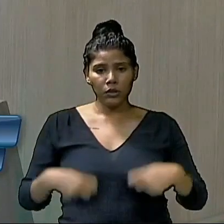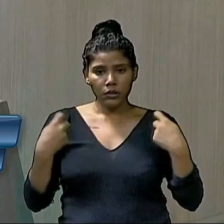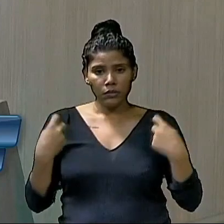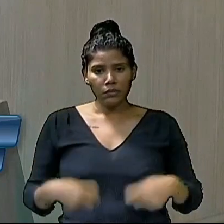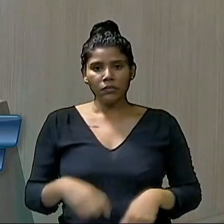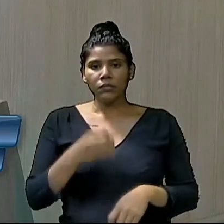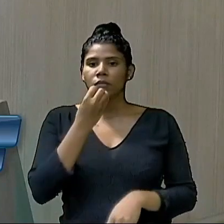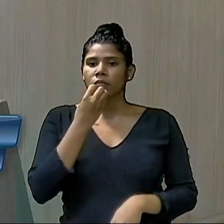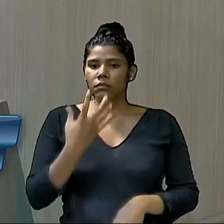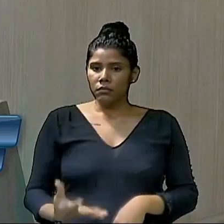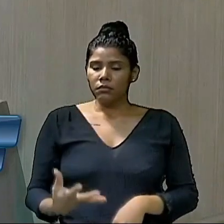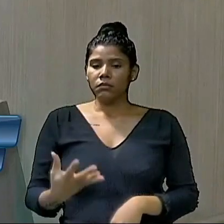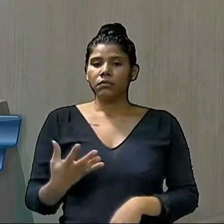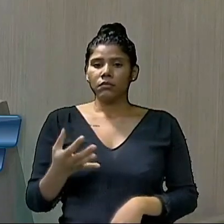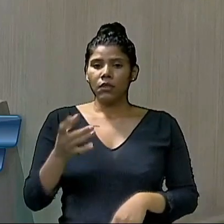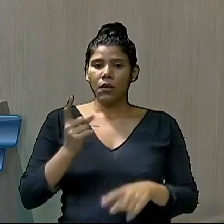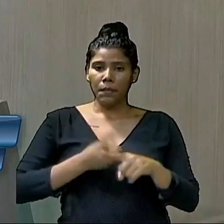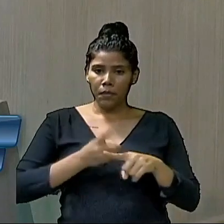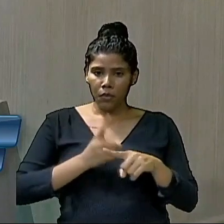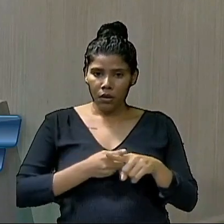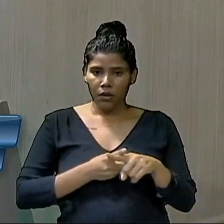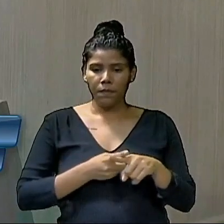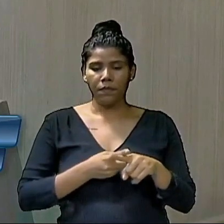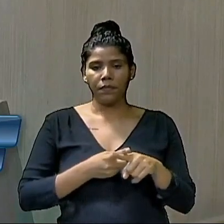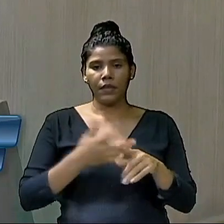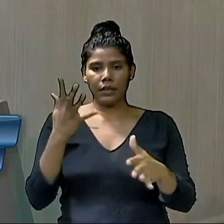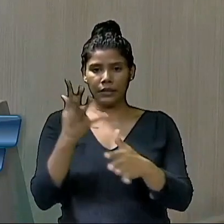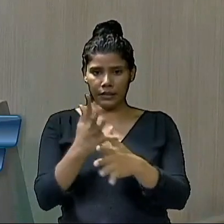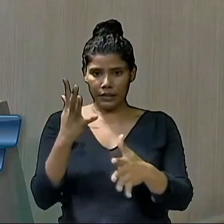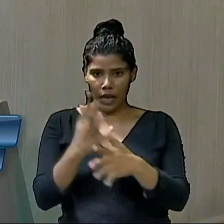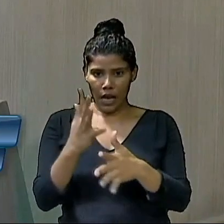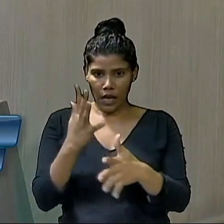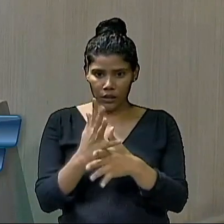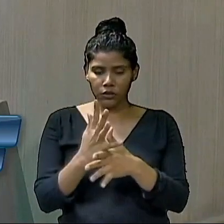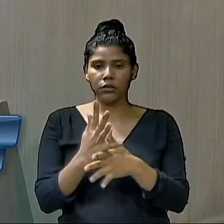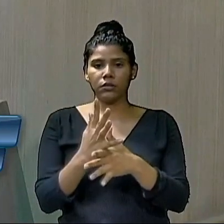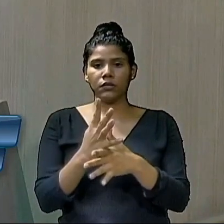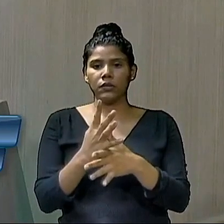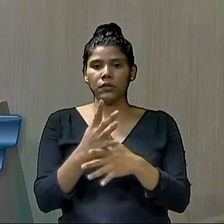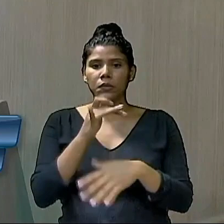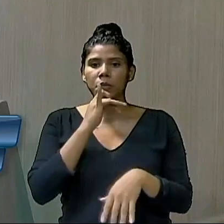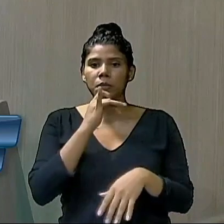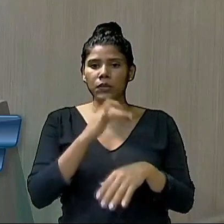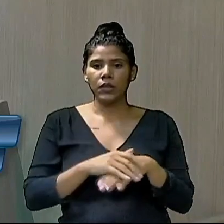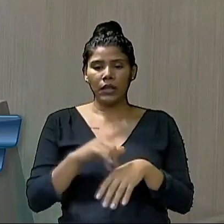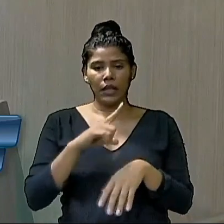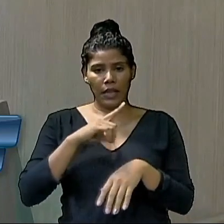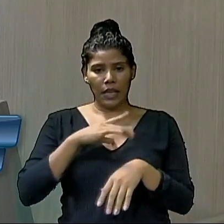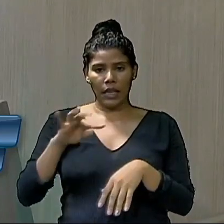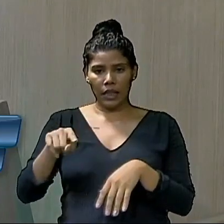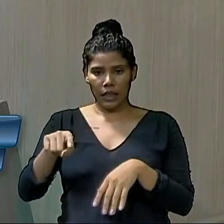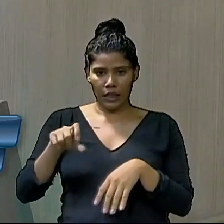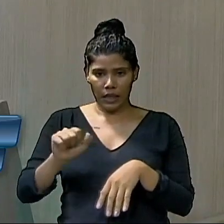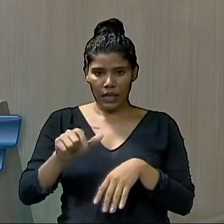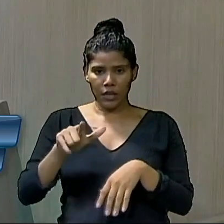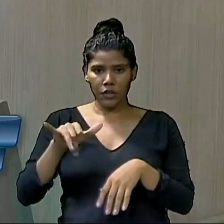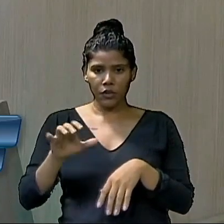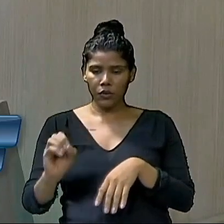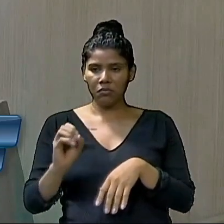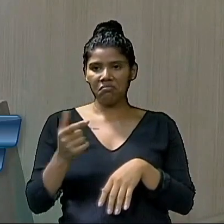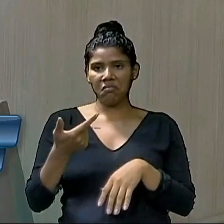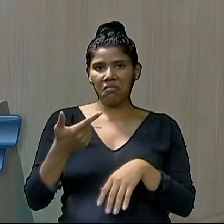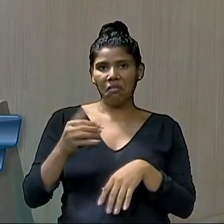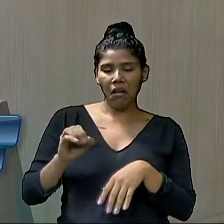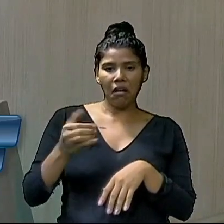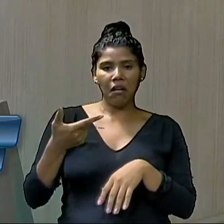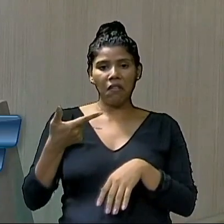qualificado mesmo, porque nessas cidades, meu caro colega deputado Antônio Henrique, onde há taxa do lixo há 10, há